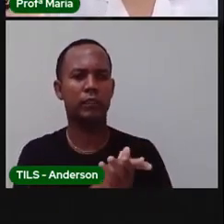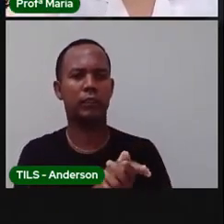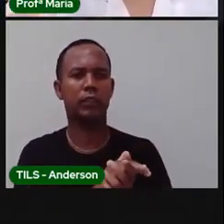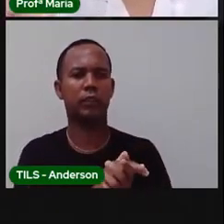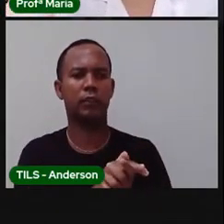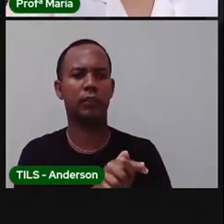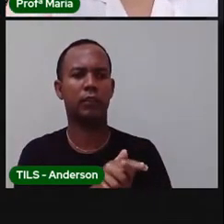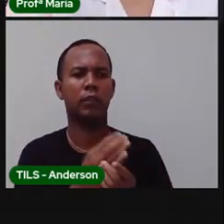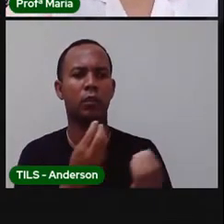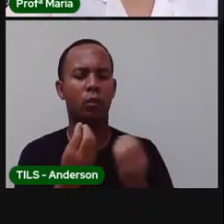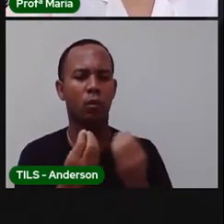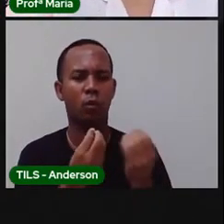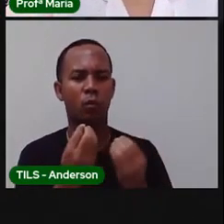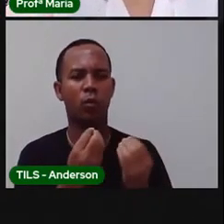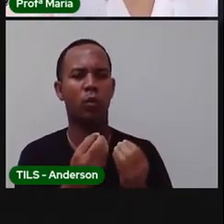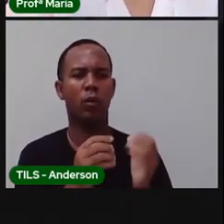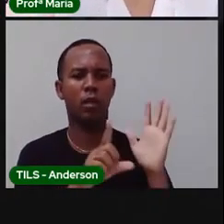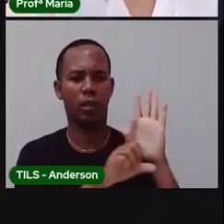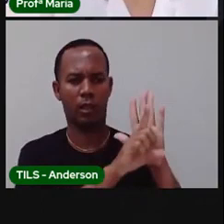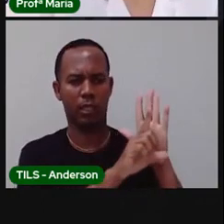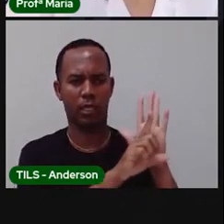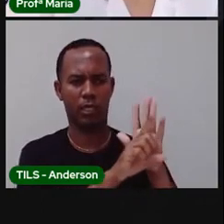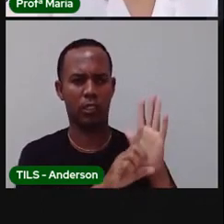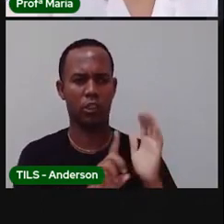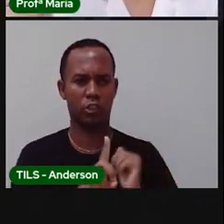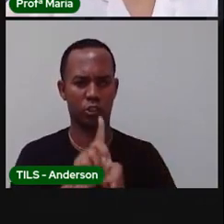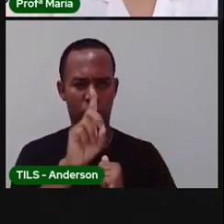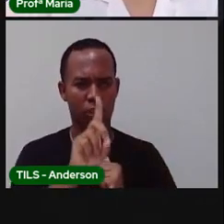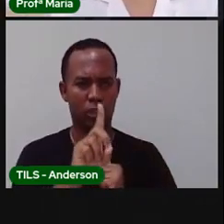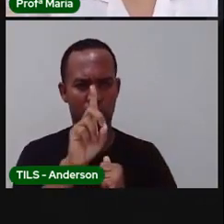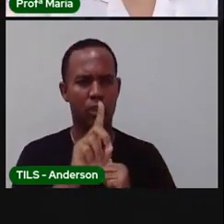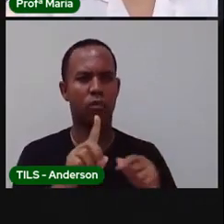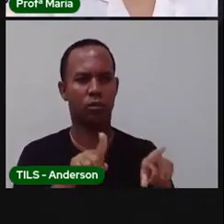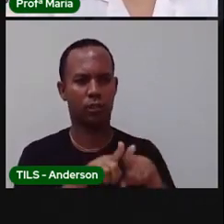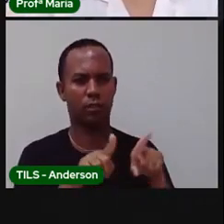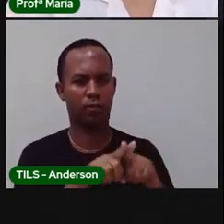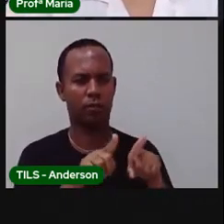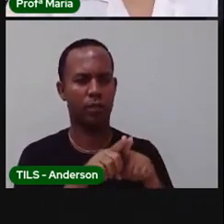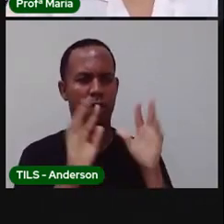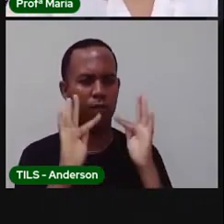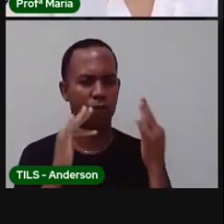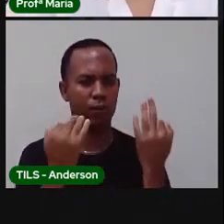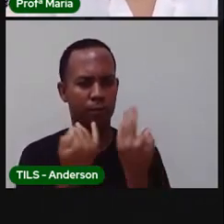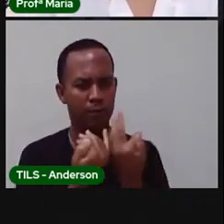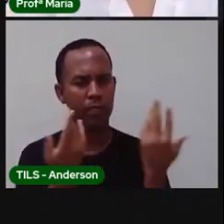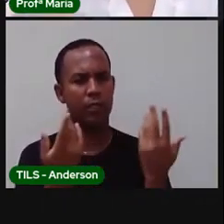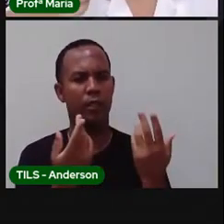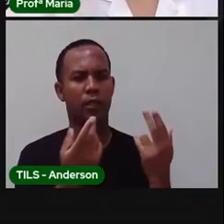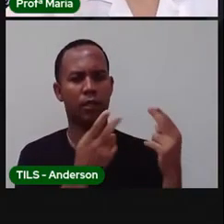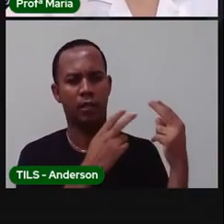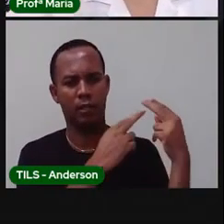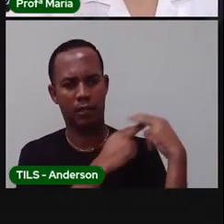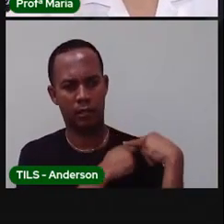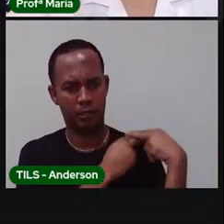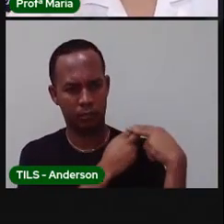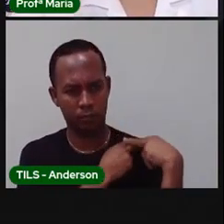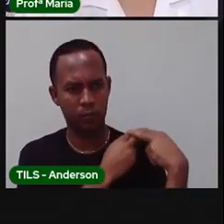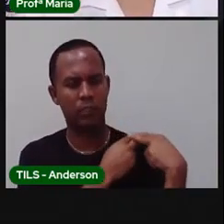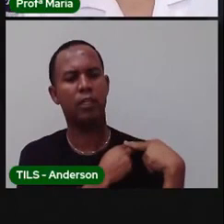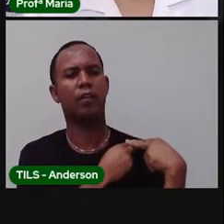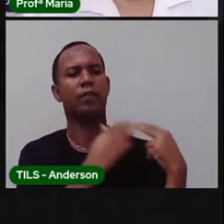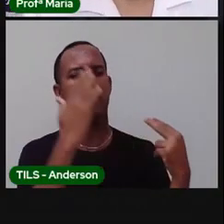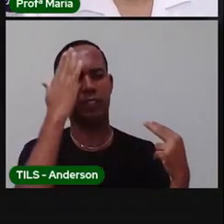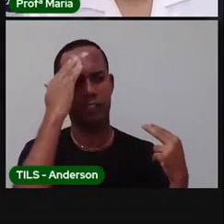diz aí é que é um direito de vocês, que os pais de vocês, que os responsáveis por vocês, saibam o que está